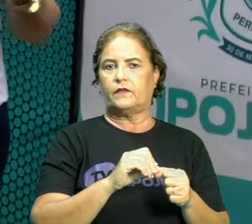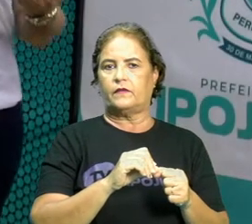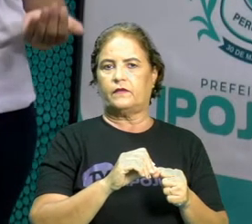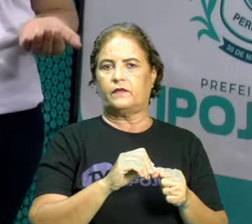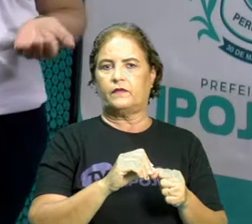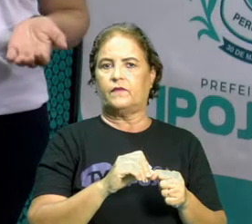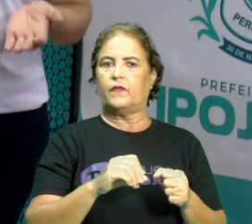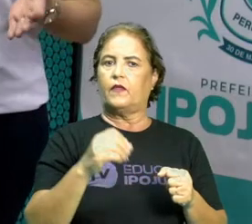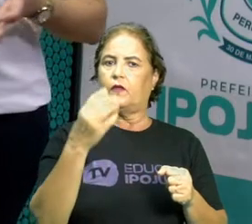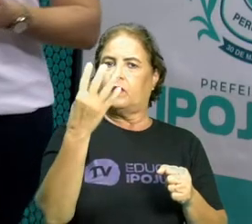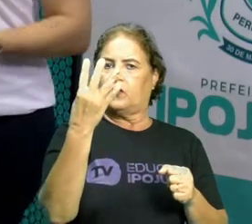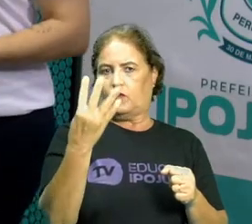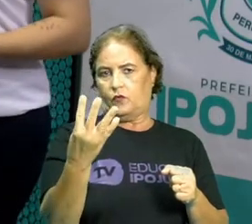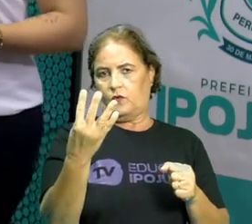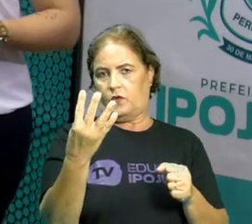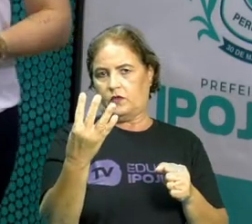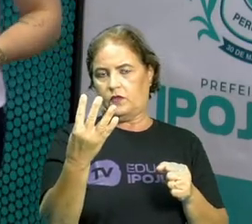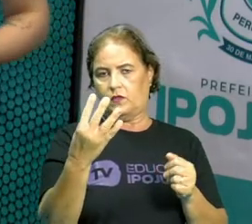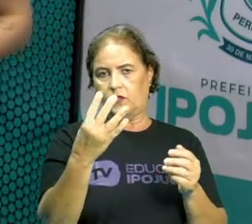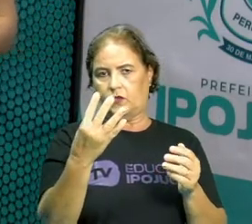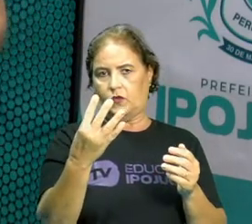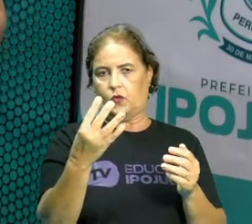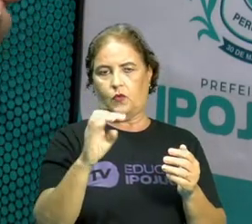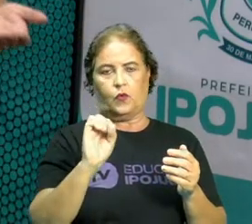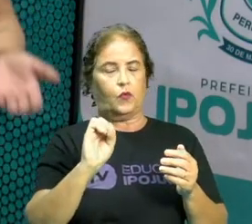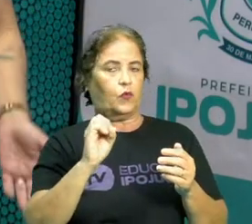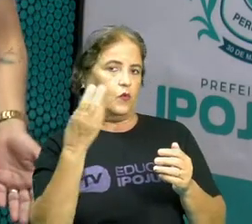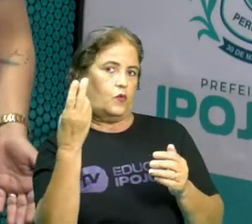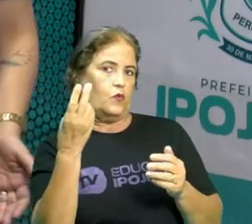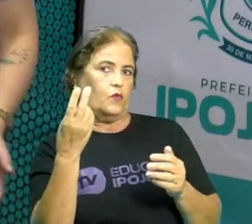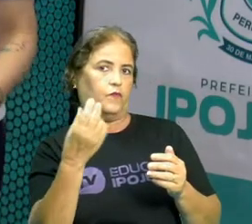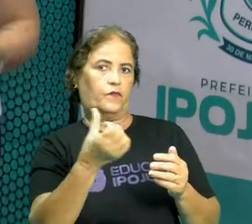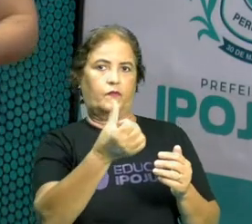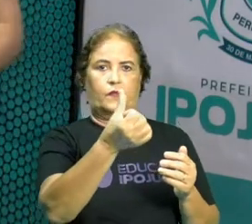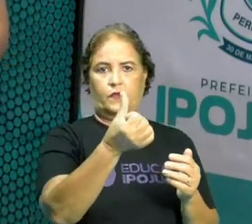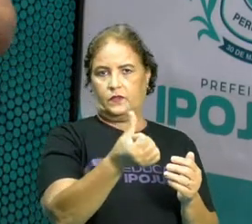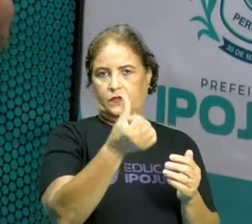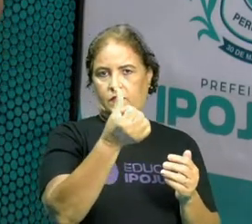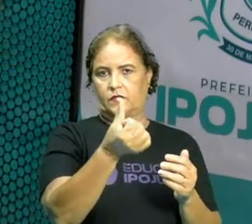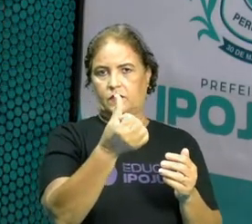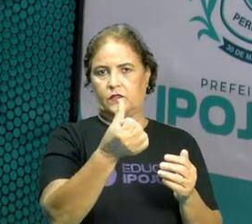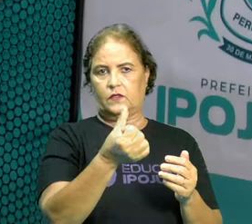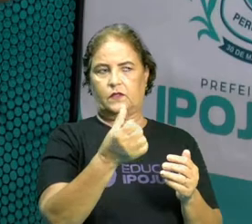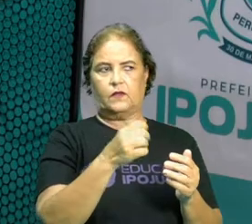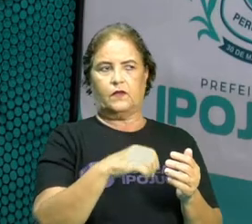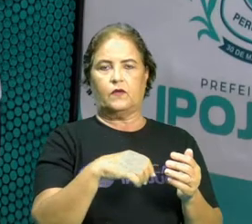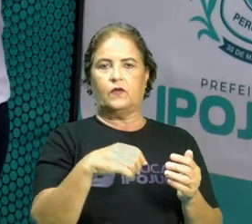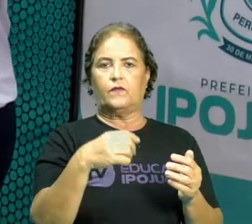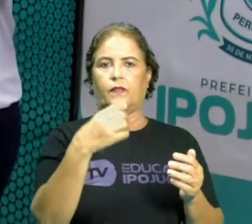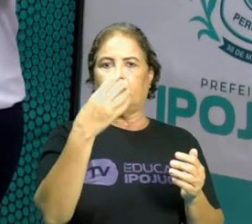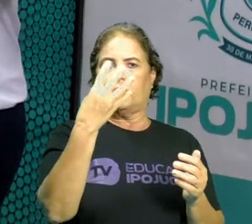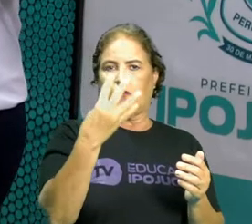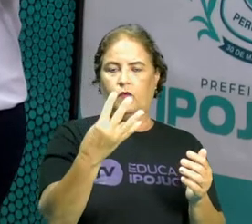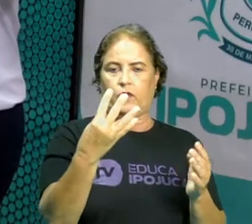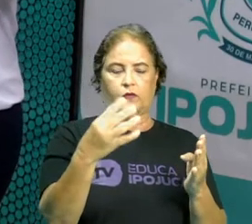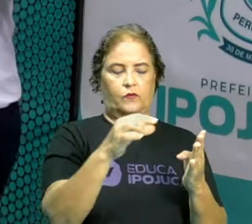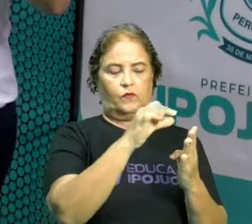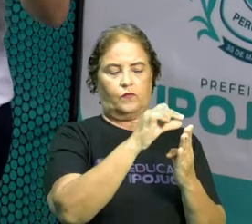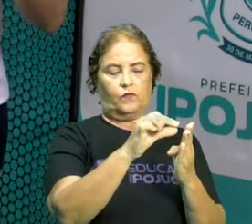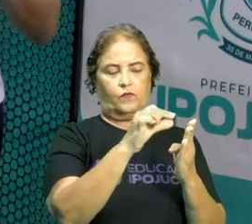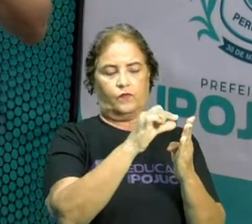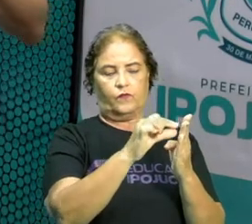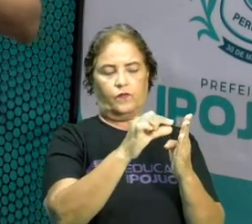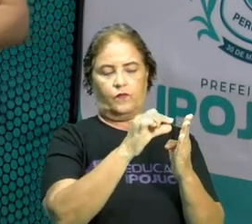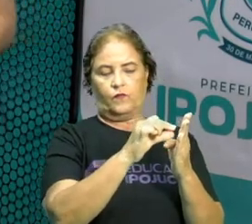quartetos, ou você pode produzir em cestilhas. Quartetos, uma estrofe de quatro versos.